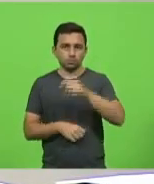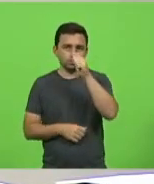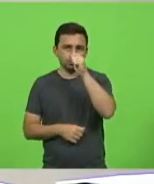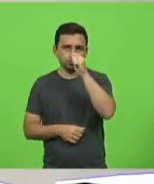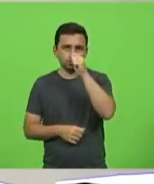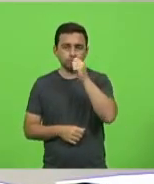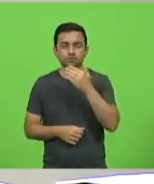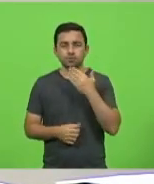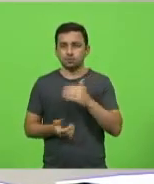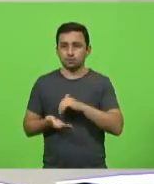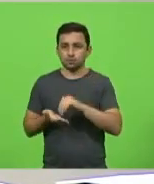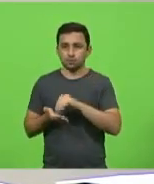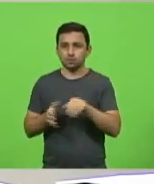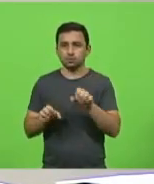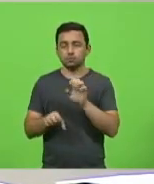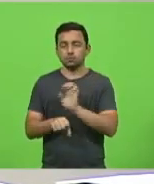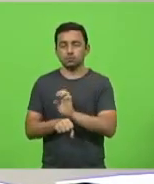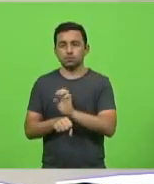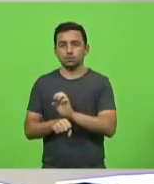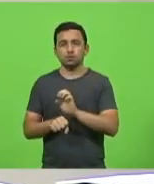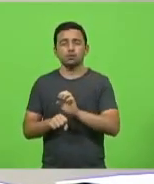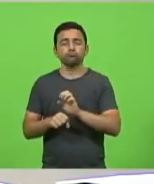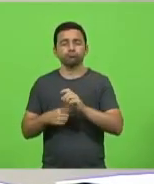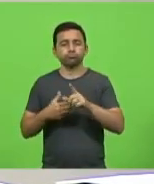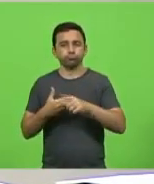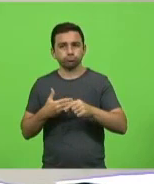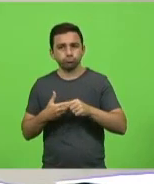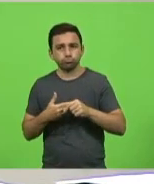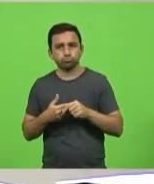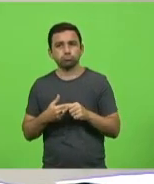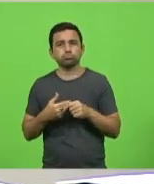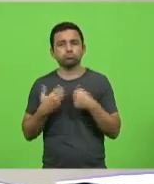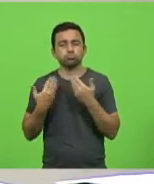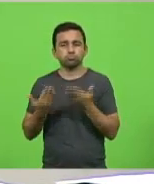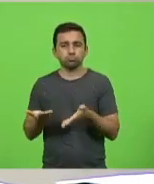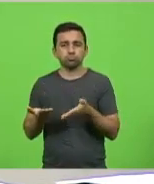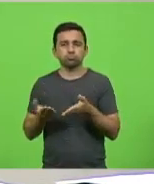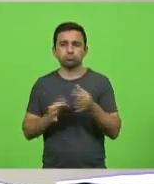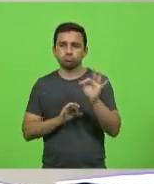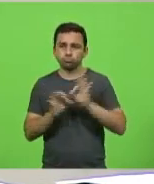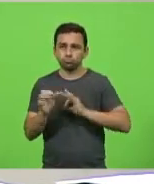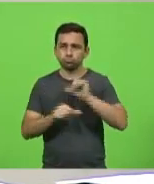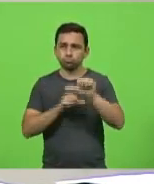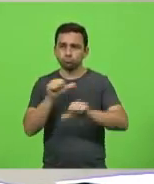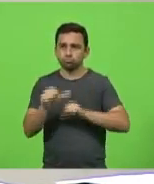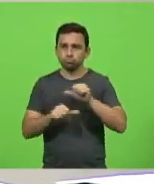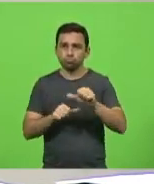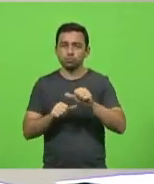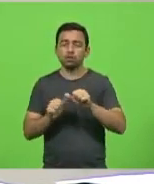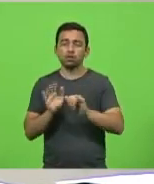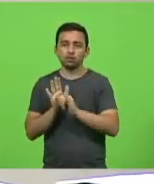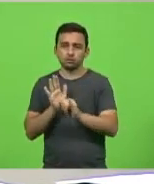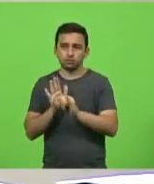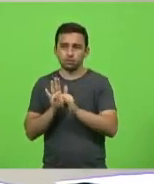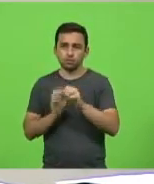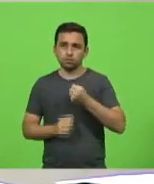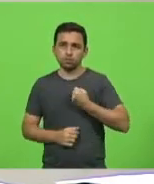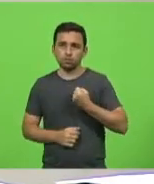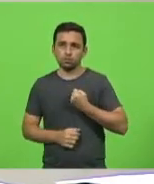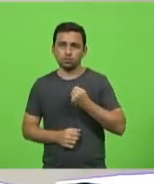Solicita ao secretário do Estado da Casa Civil informações acerca da retificação do edital número 01